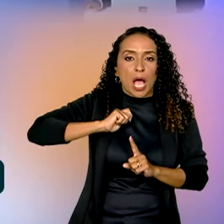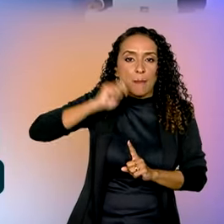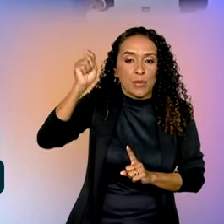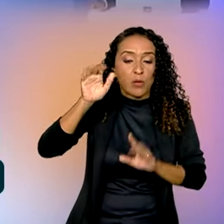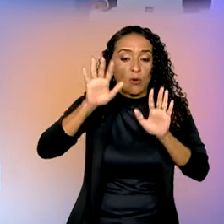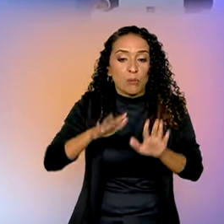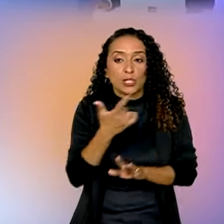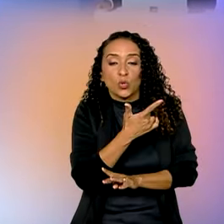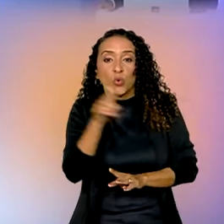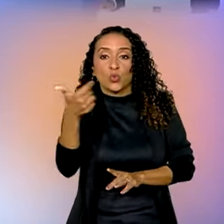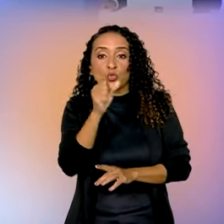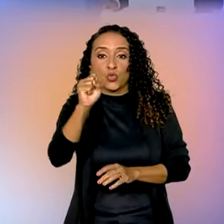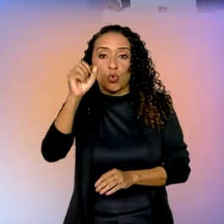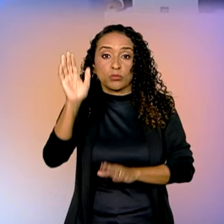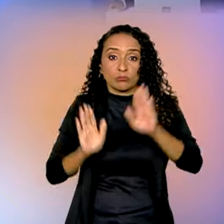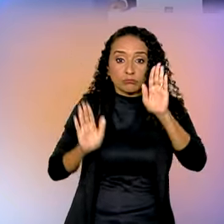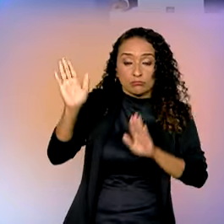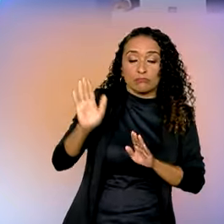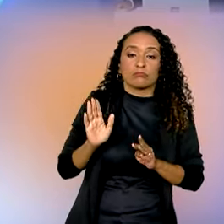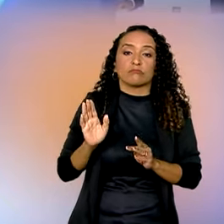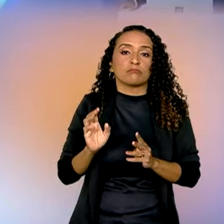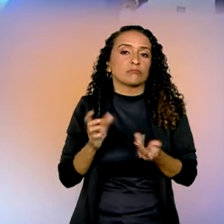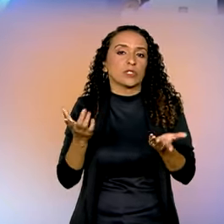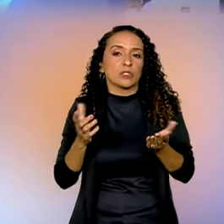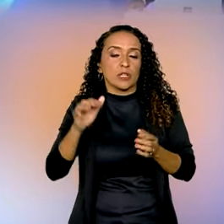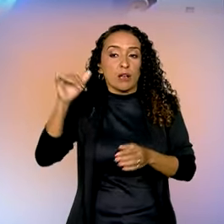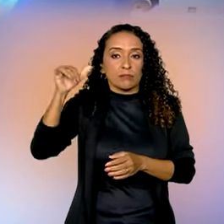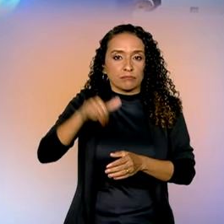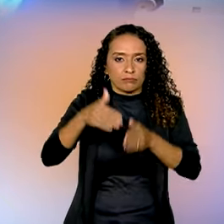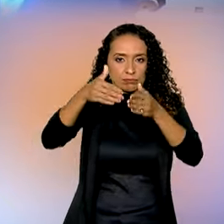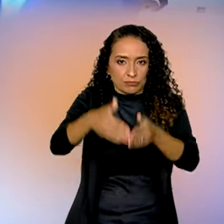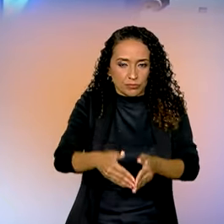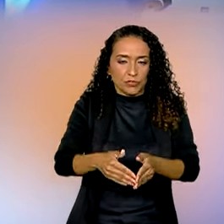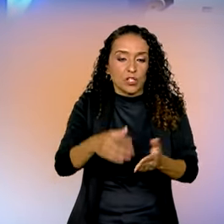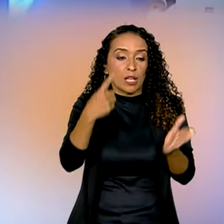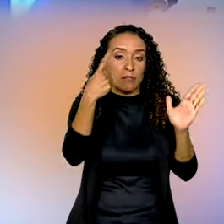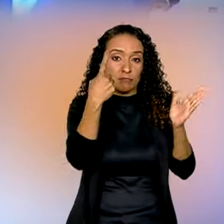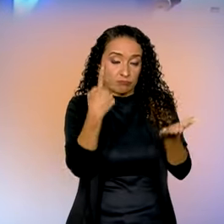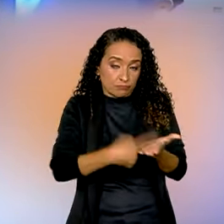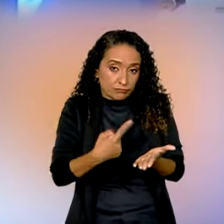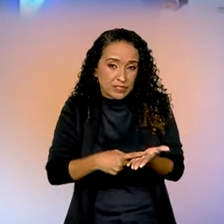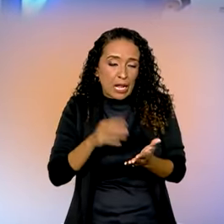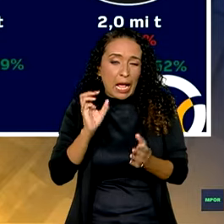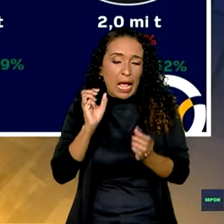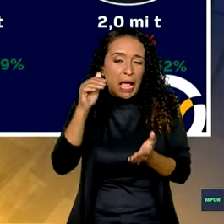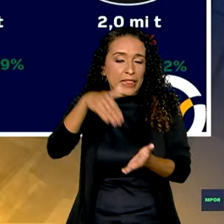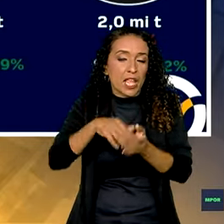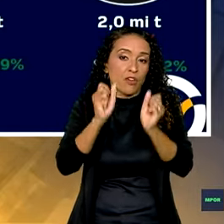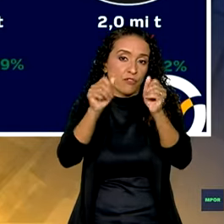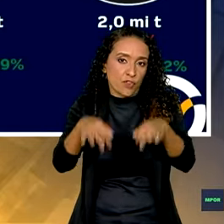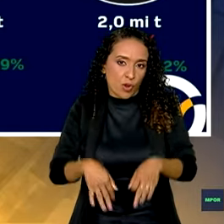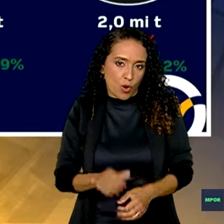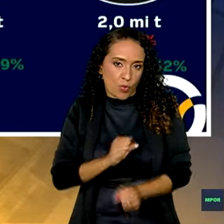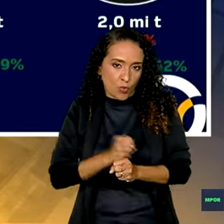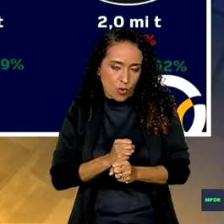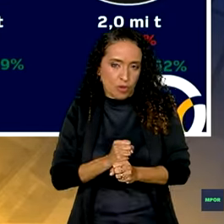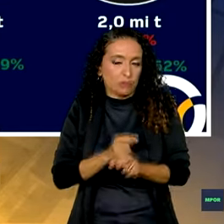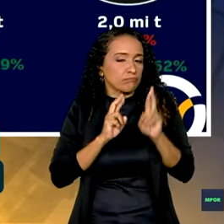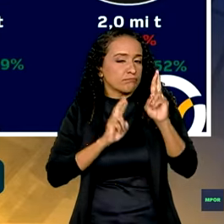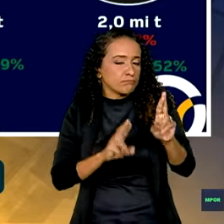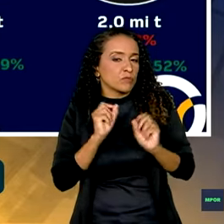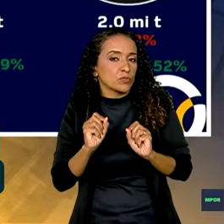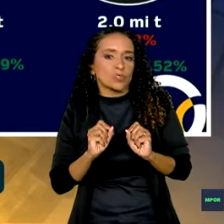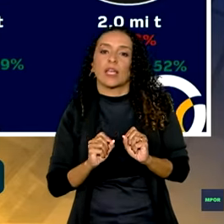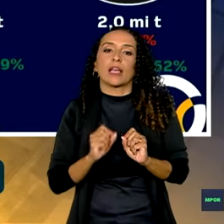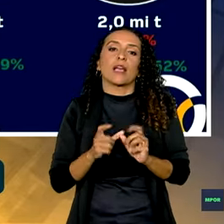outros 18 leilões de terminais portuários estão agendados até o fim do ano. E a expectativa do governo